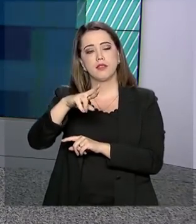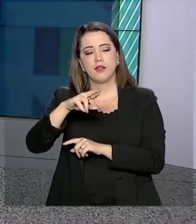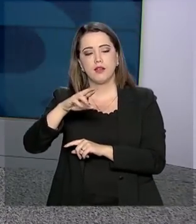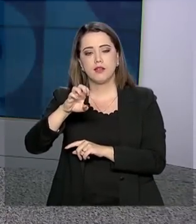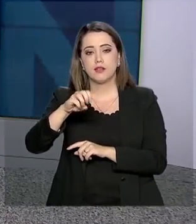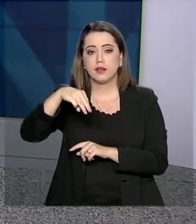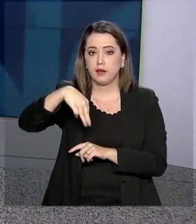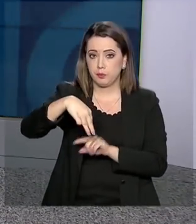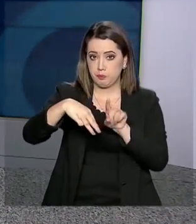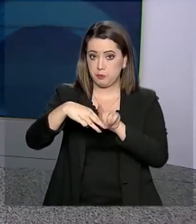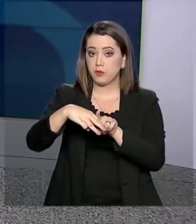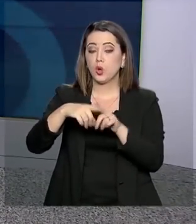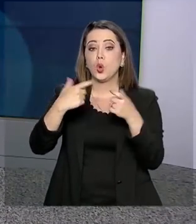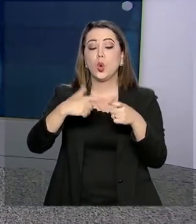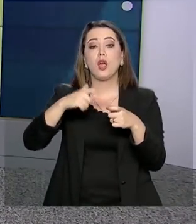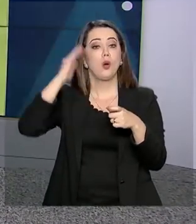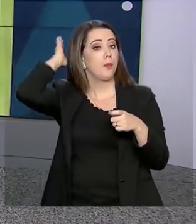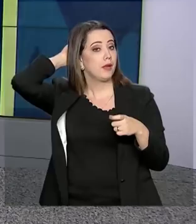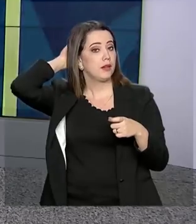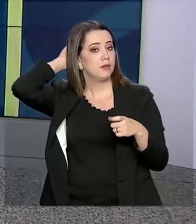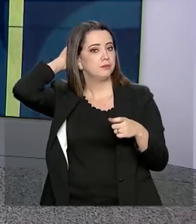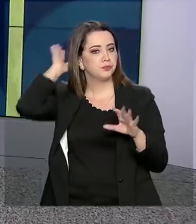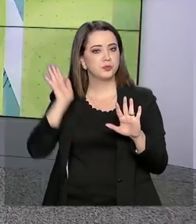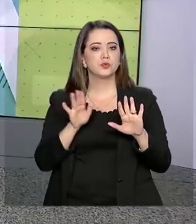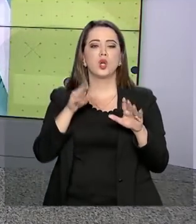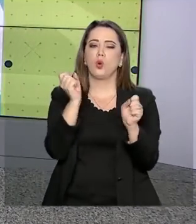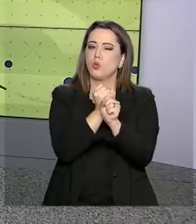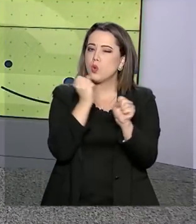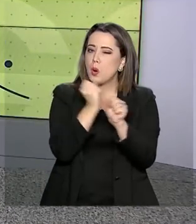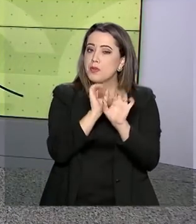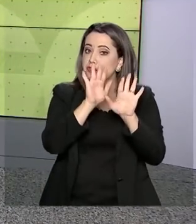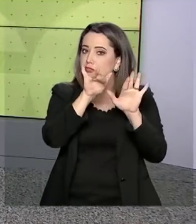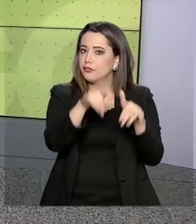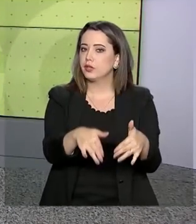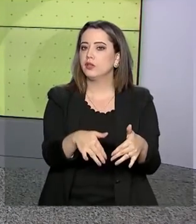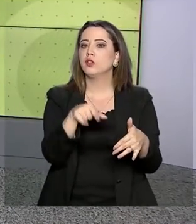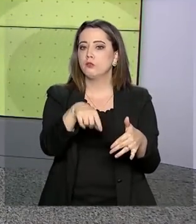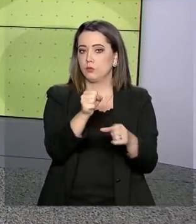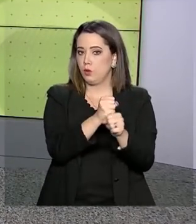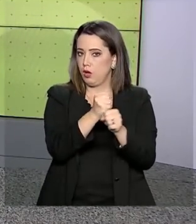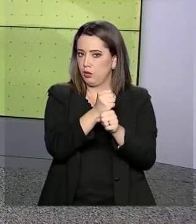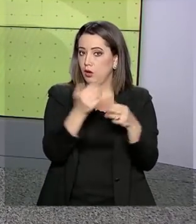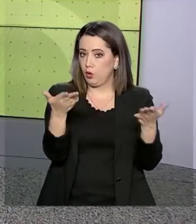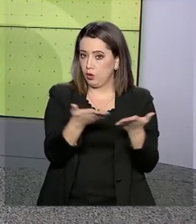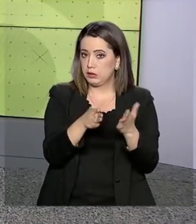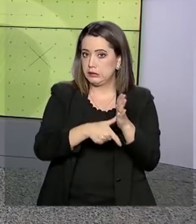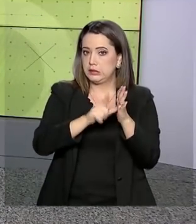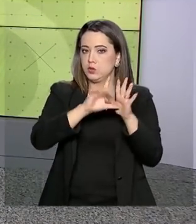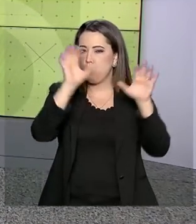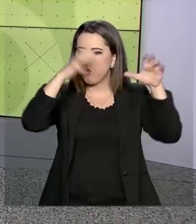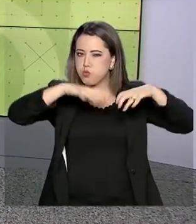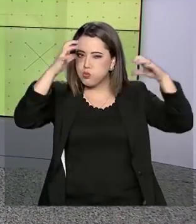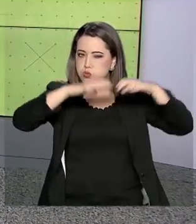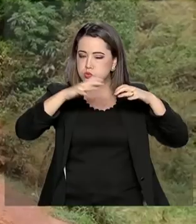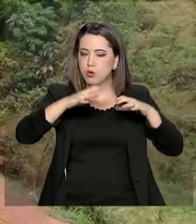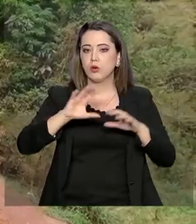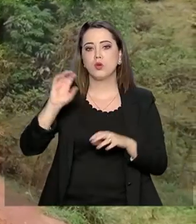A conclusão dos trabalhos está prevista para o final deste ano, antes do novo período de chuvas, que começa em outubro.